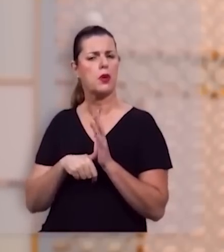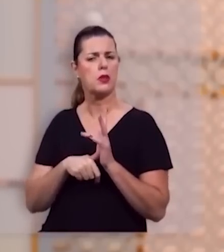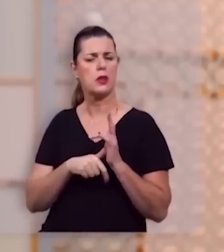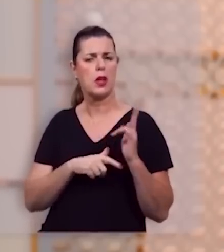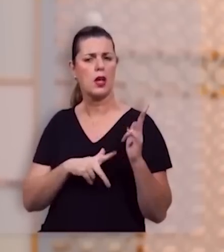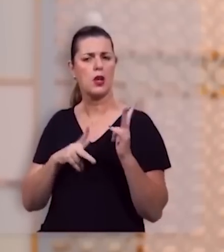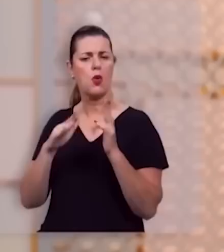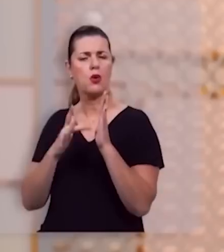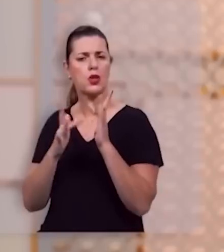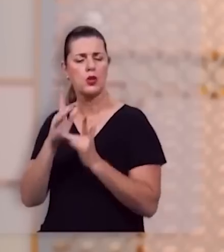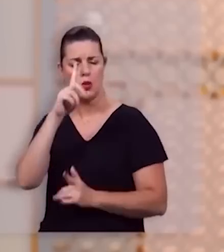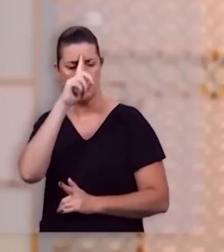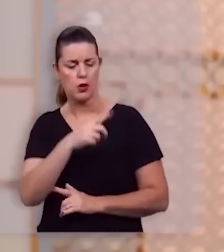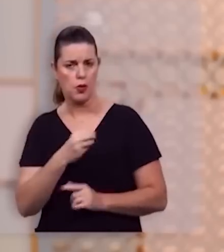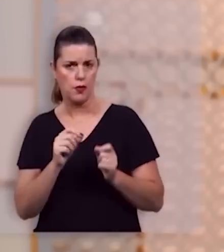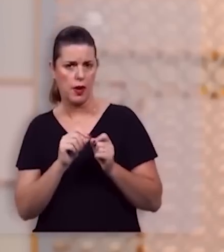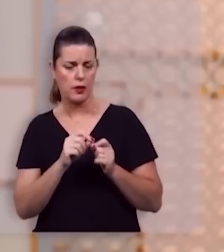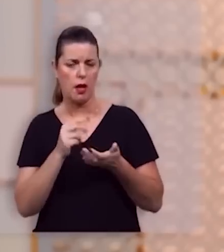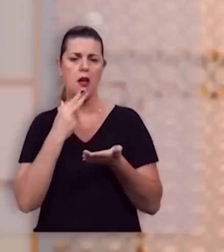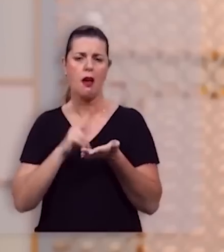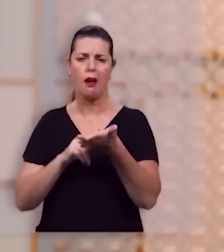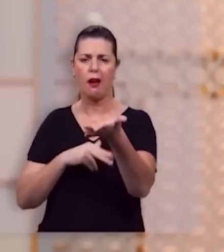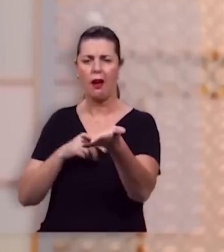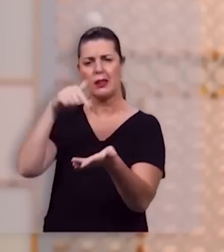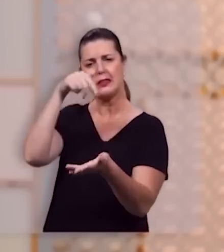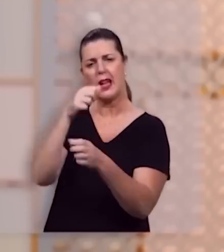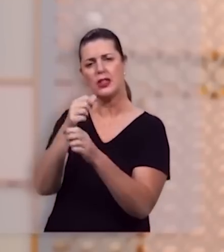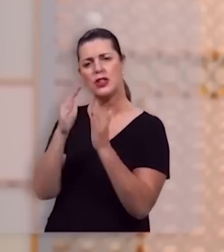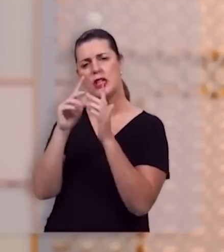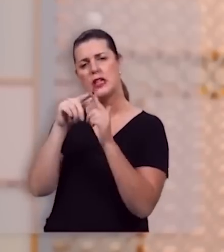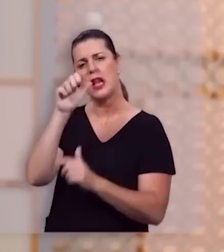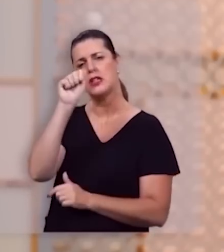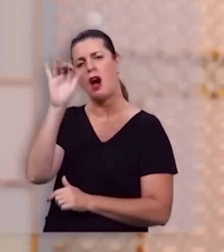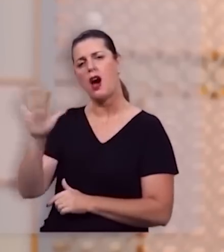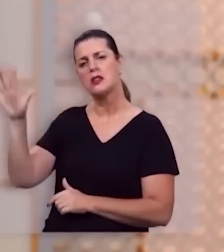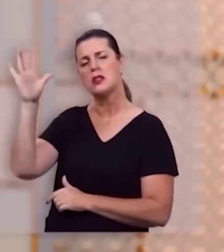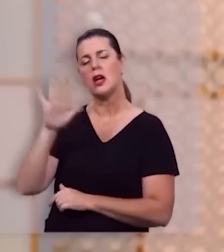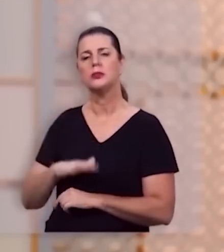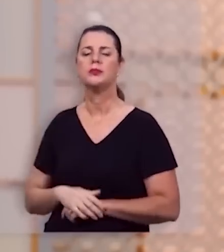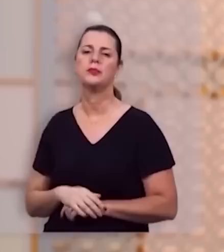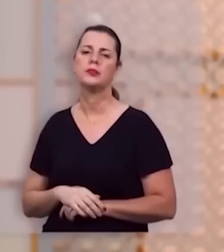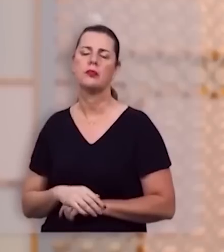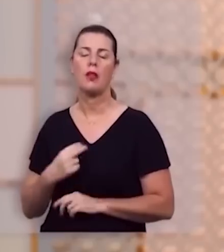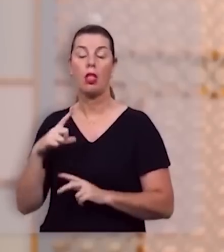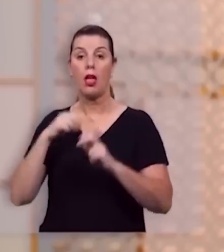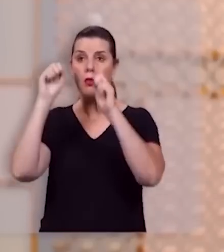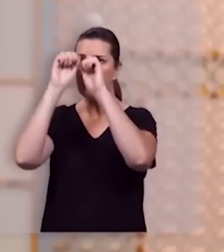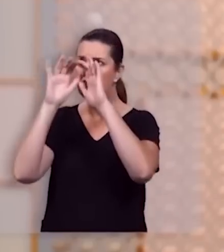ordenara que ele fizesse, carta às sete igrejas da Ásia, ele tem uma visão.